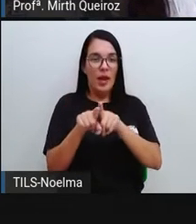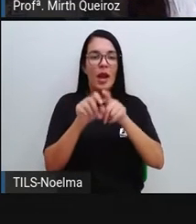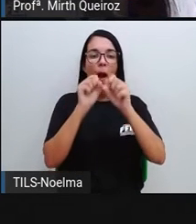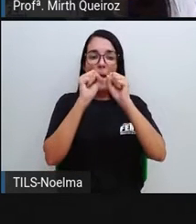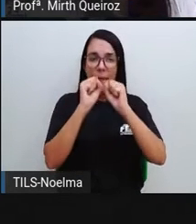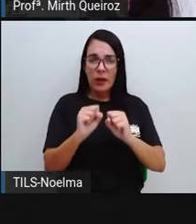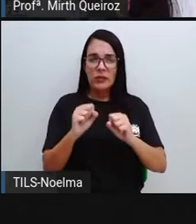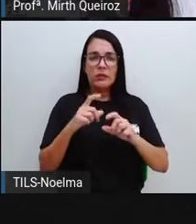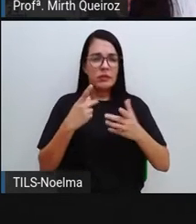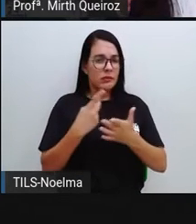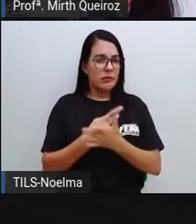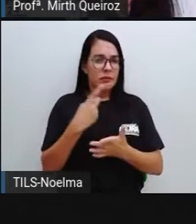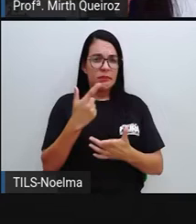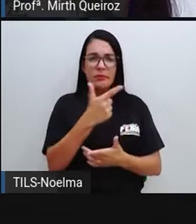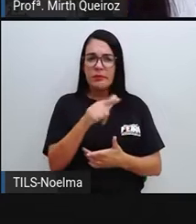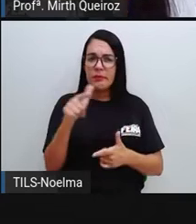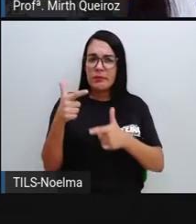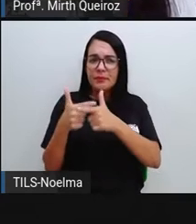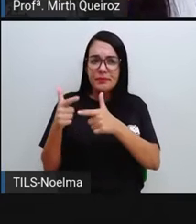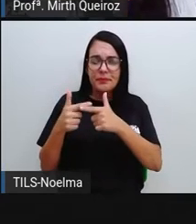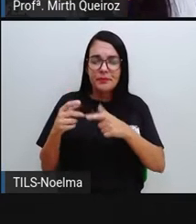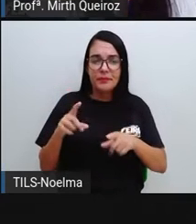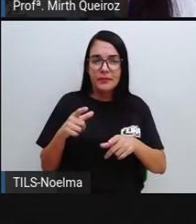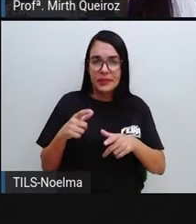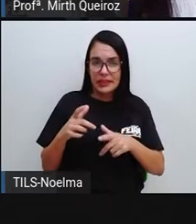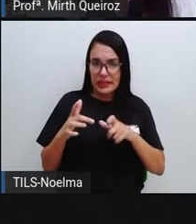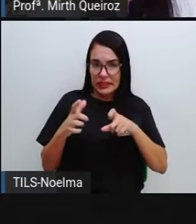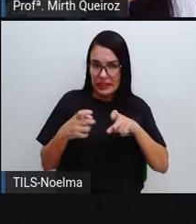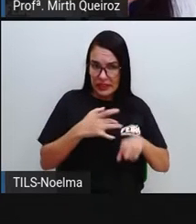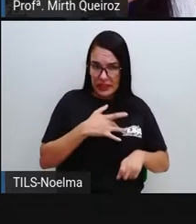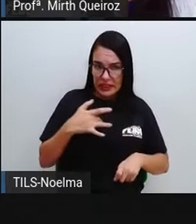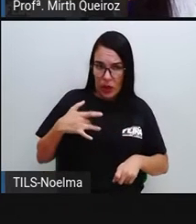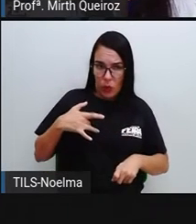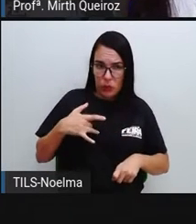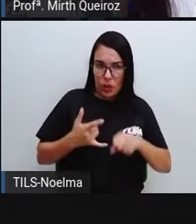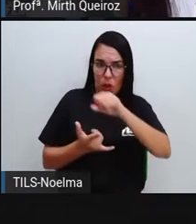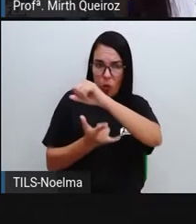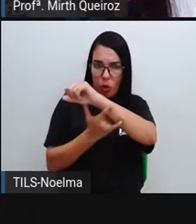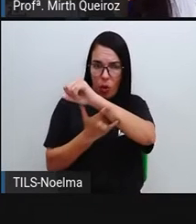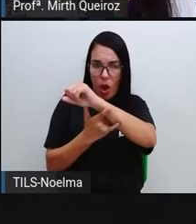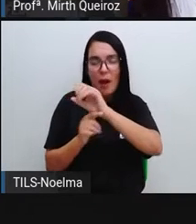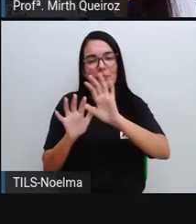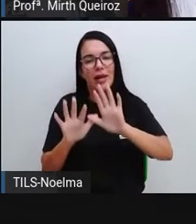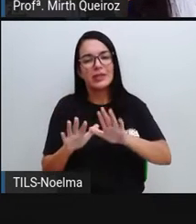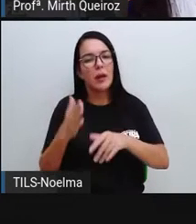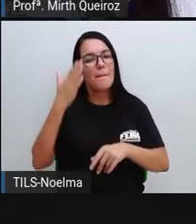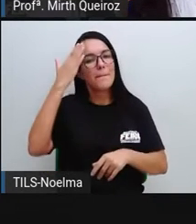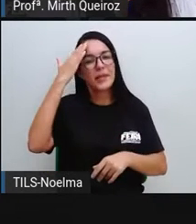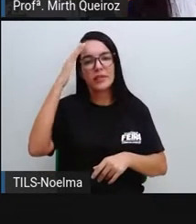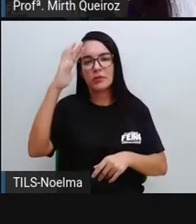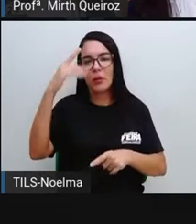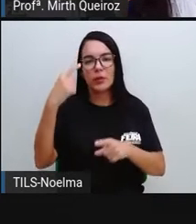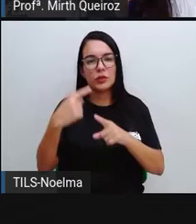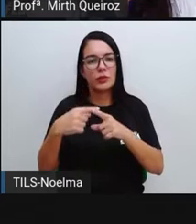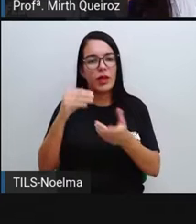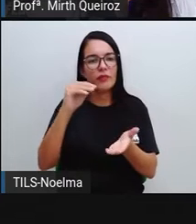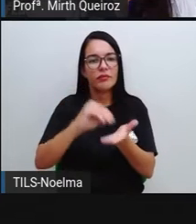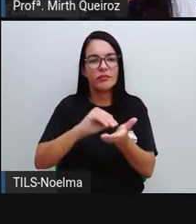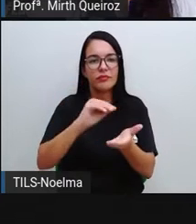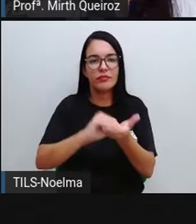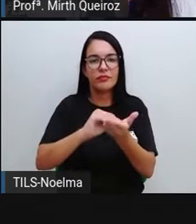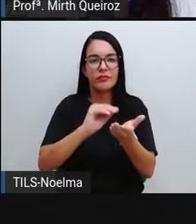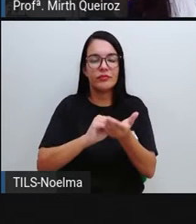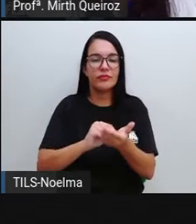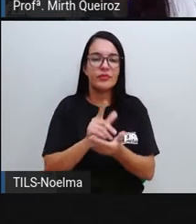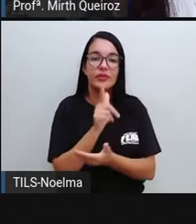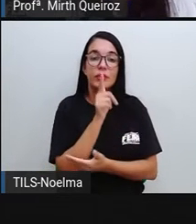situações? Pode, né? Por exemplo, a ingestão de pouca fibra Mas também, principalmente, a gente pode analisar que esse tipo de pessoa que